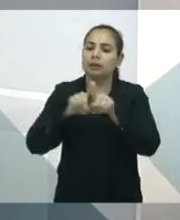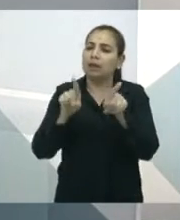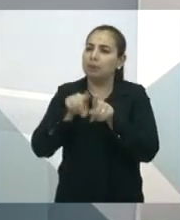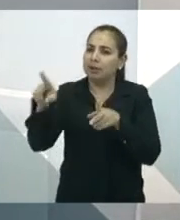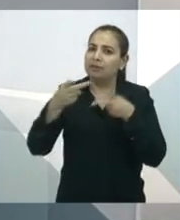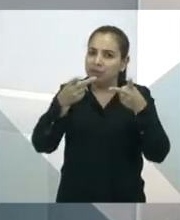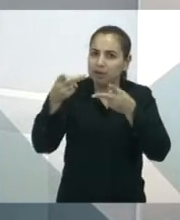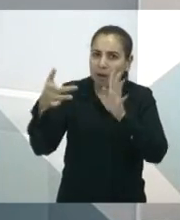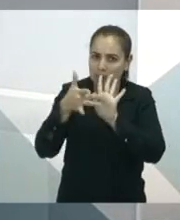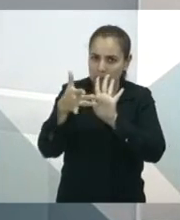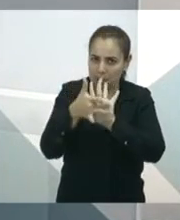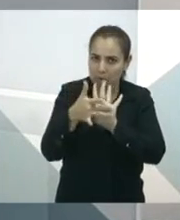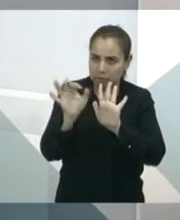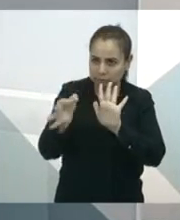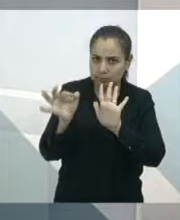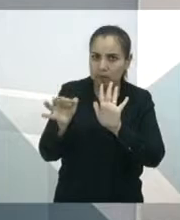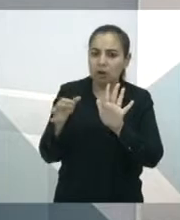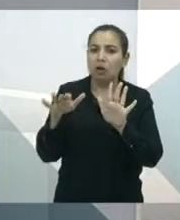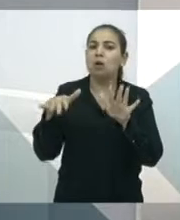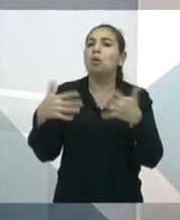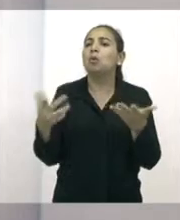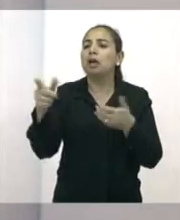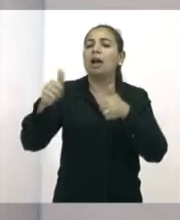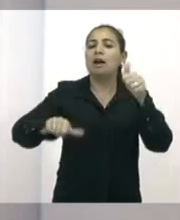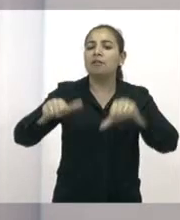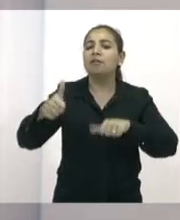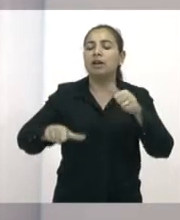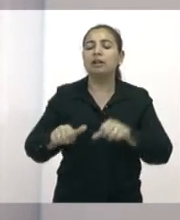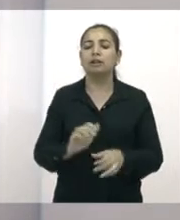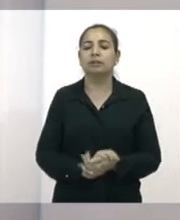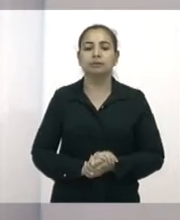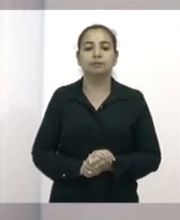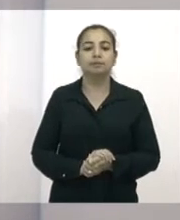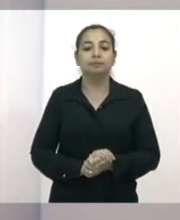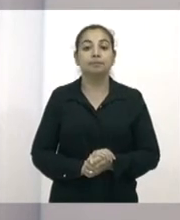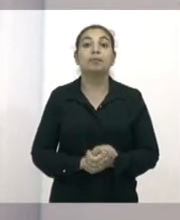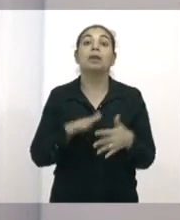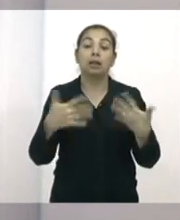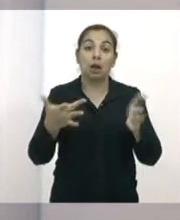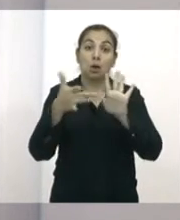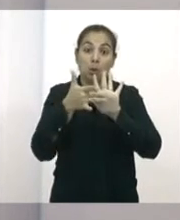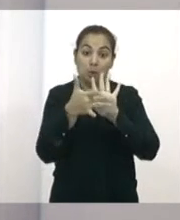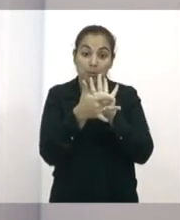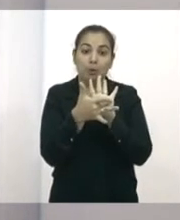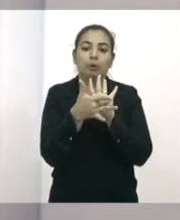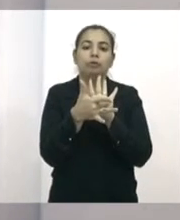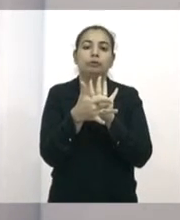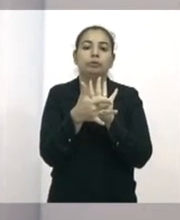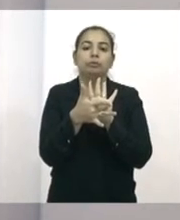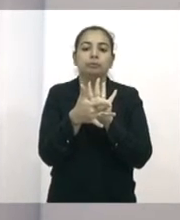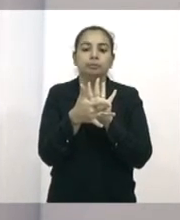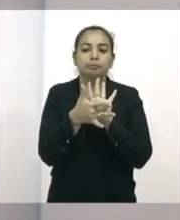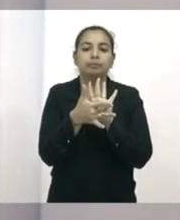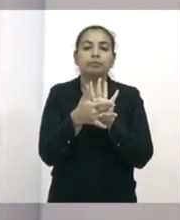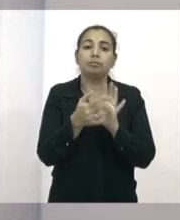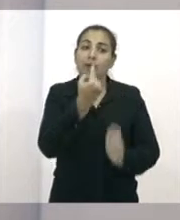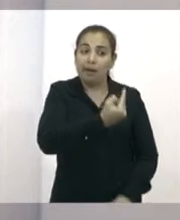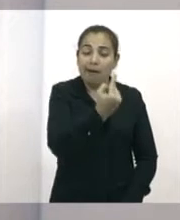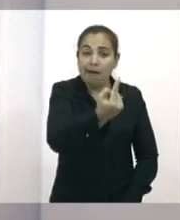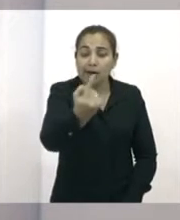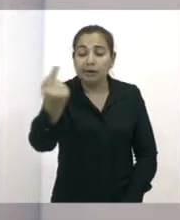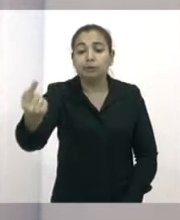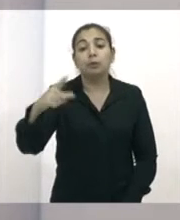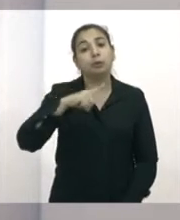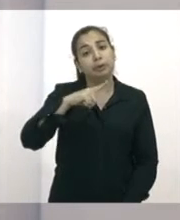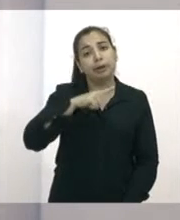postos de saúde de Fortaleza. E qual foi a sua avaliação dessa visita? Os postos de saúde, cada um tem uma